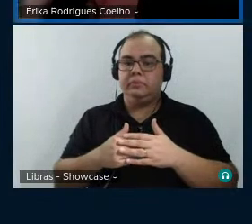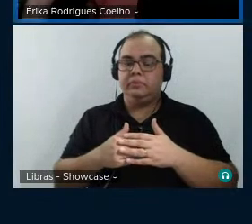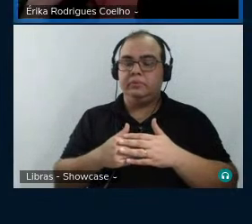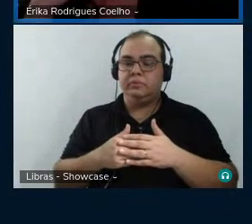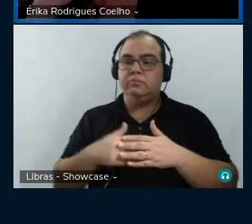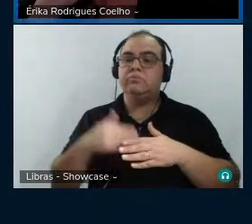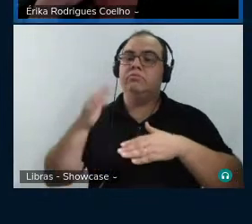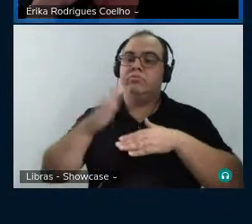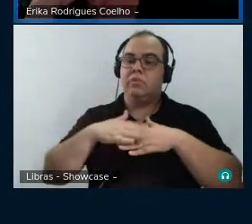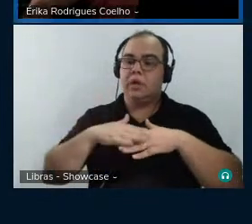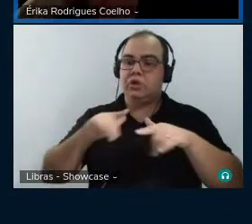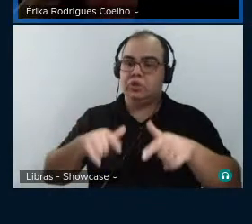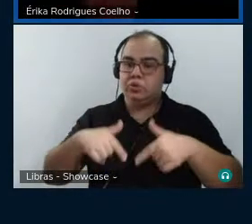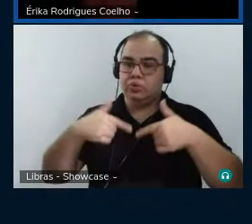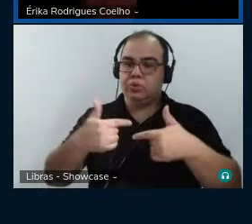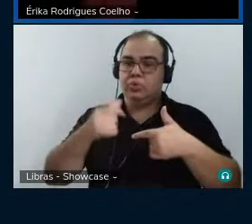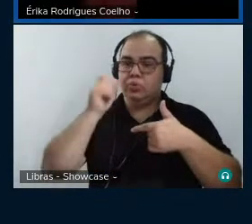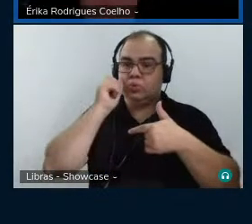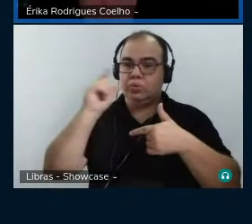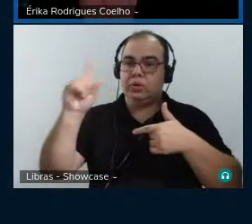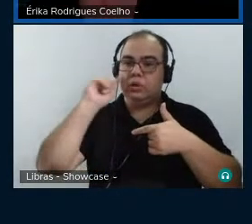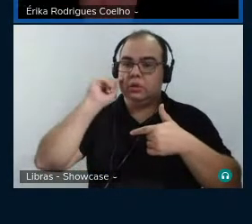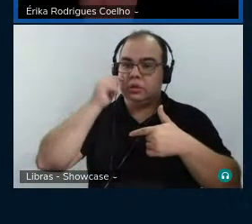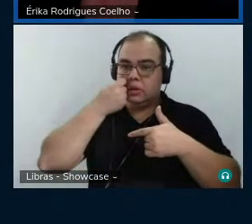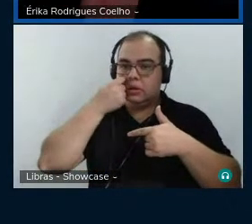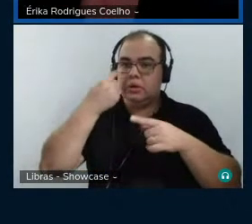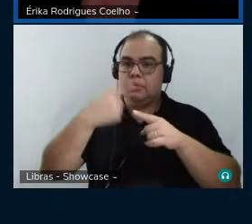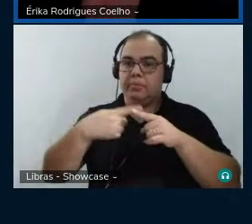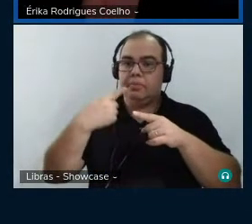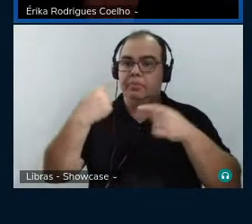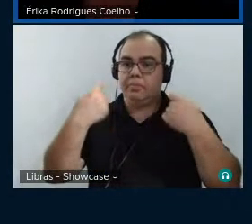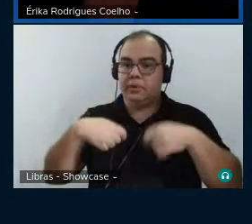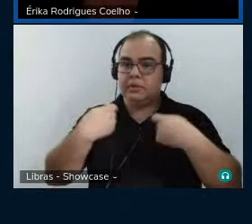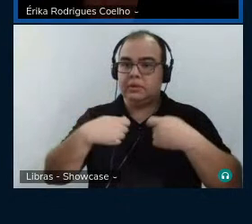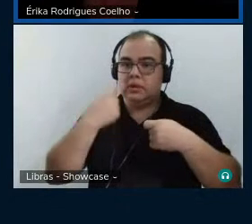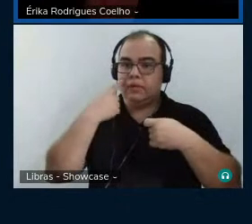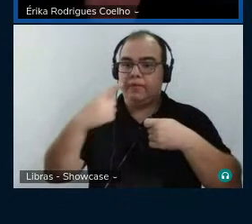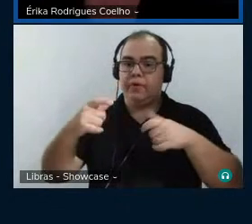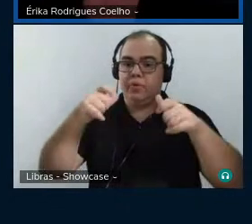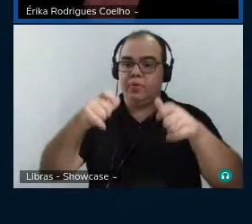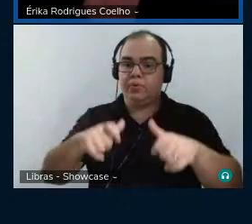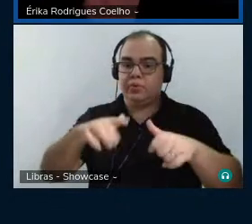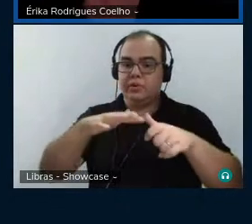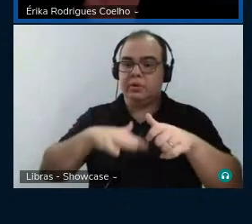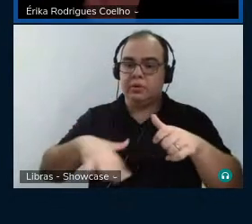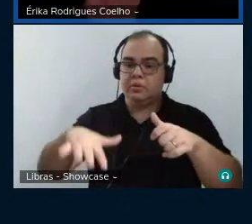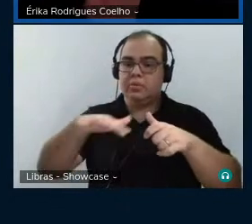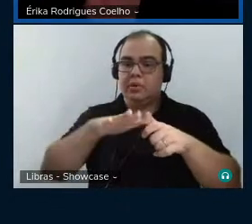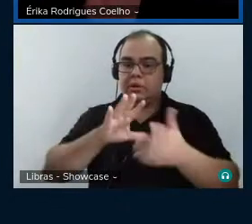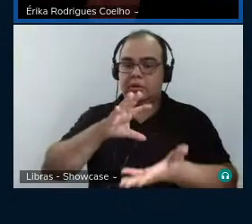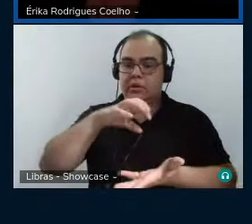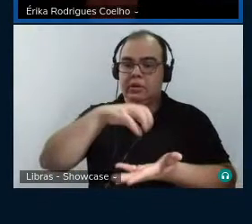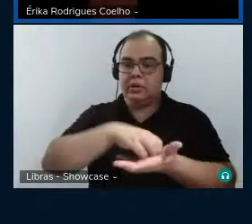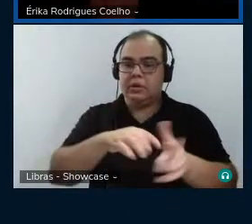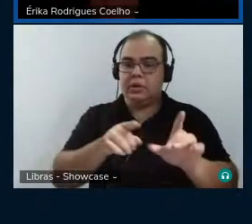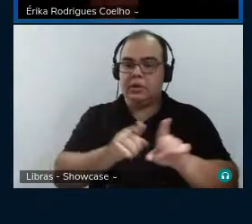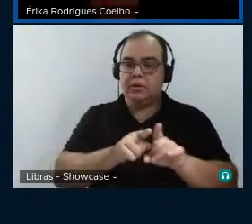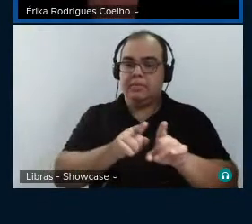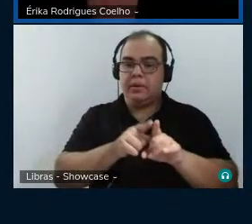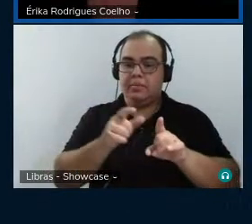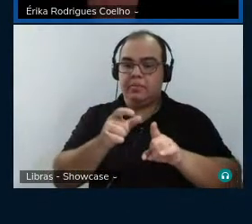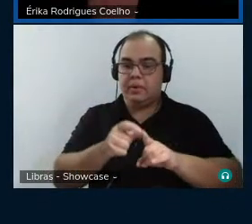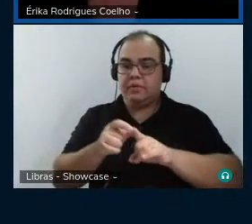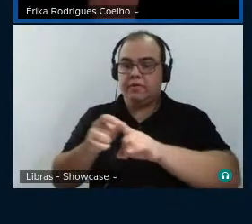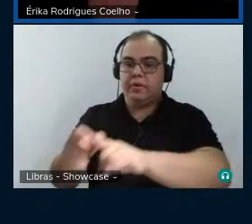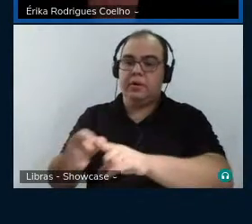As ações culturais negras, elas devem incidir sobre os espaços centrais, centrais e periféricos, a fim de dinamizar